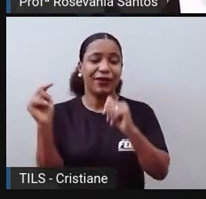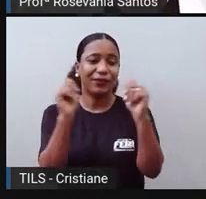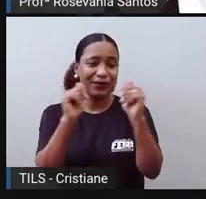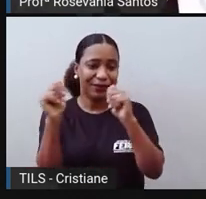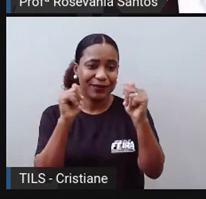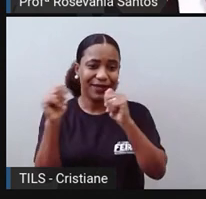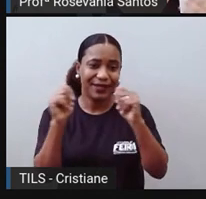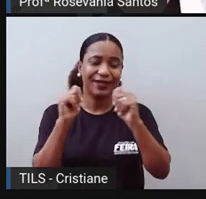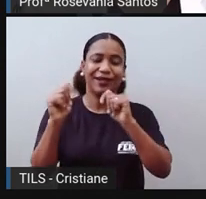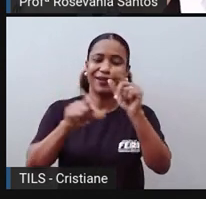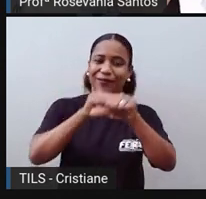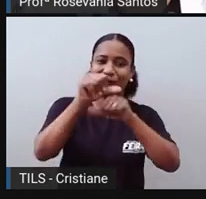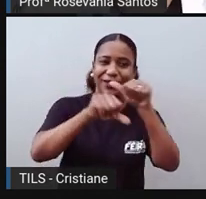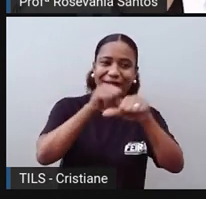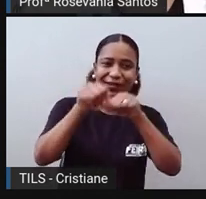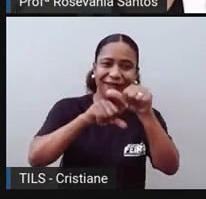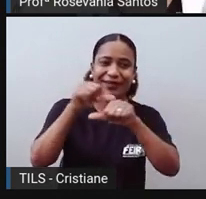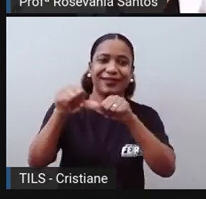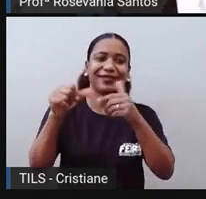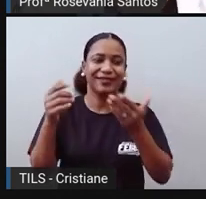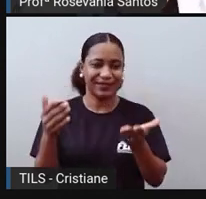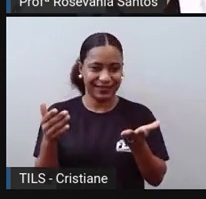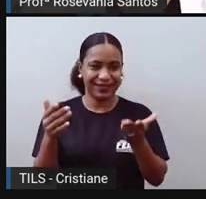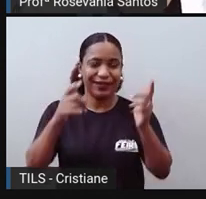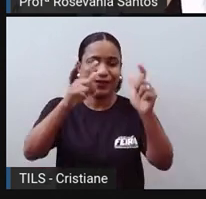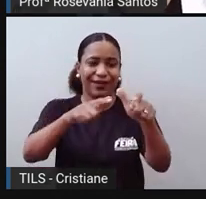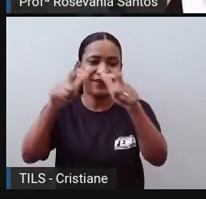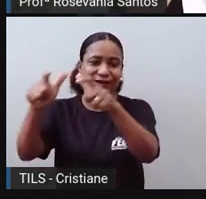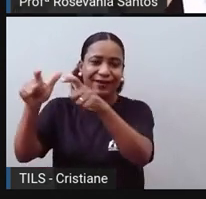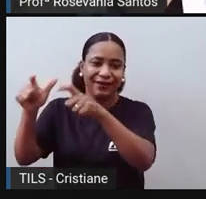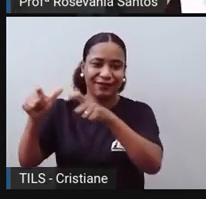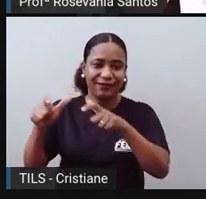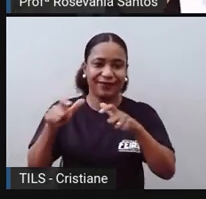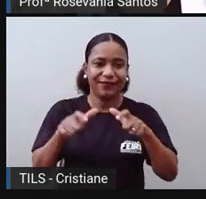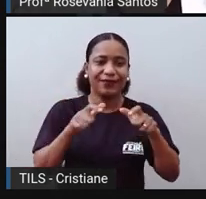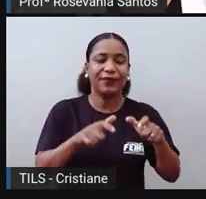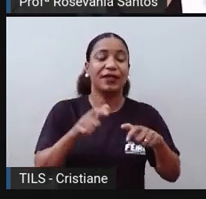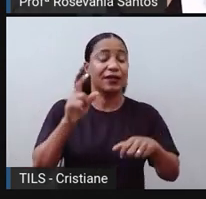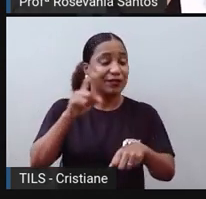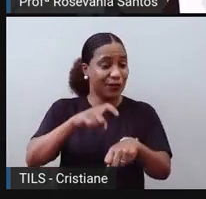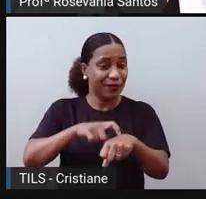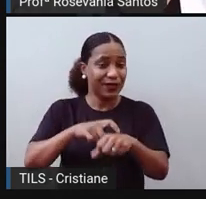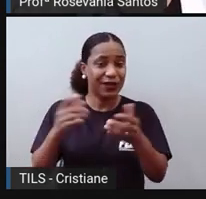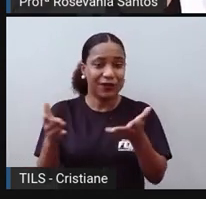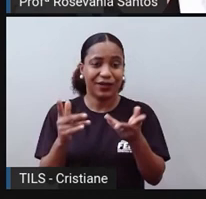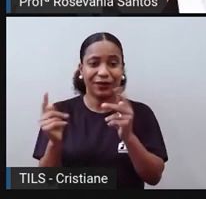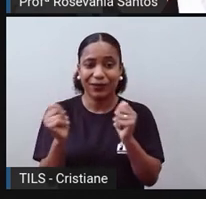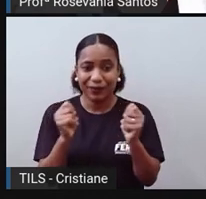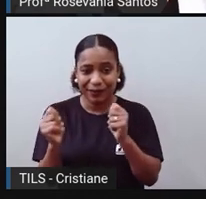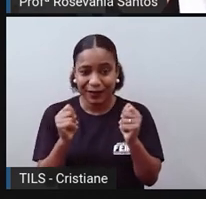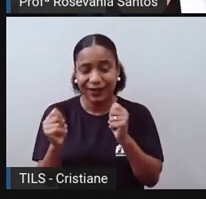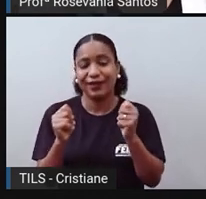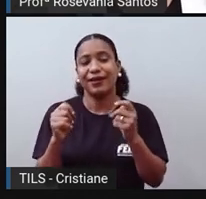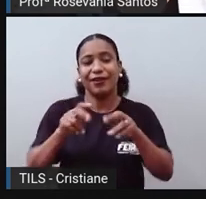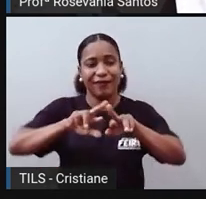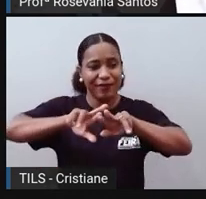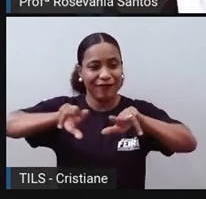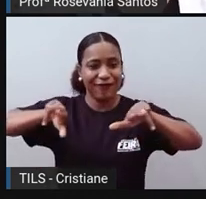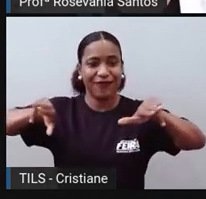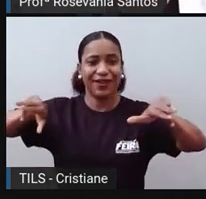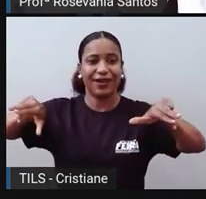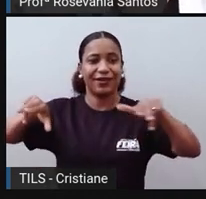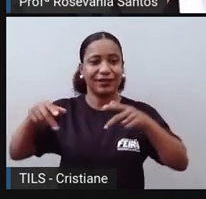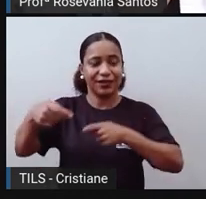essas transações, que aí já junta, né? A globalização com a mundialização, esse momento aí da economia que a gente faz as diversas transações